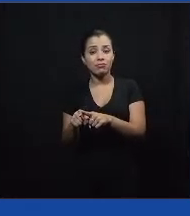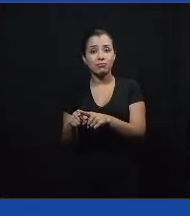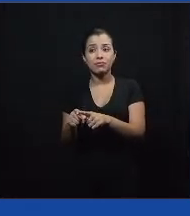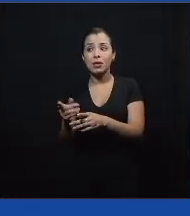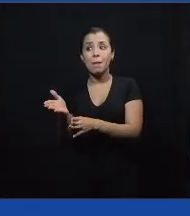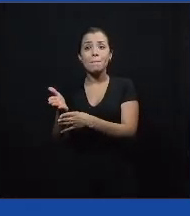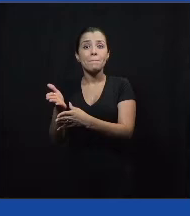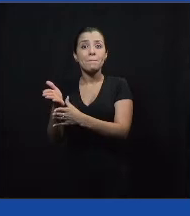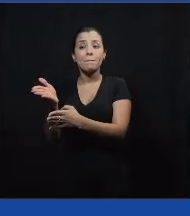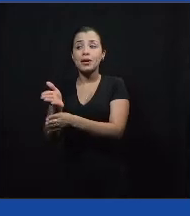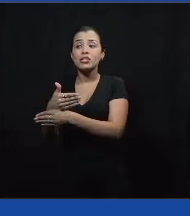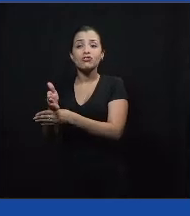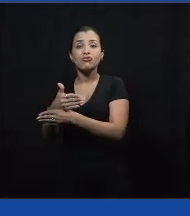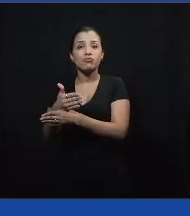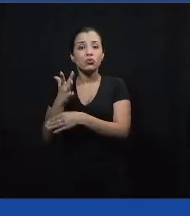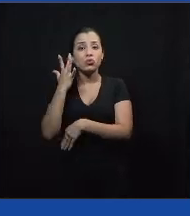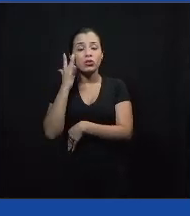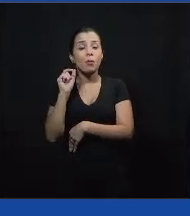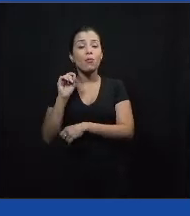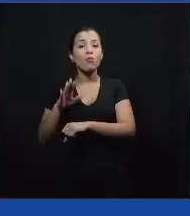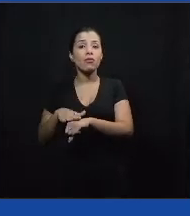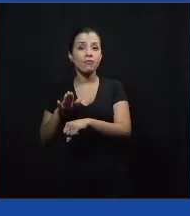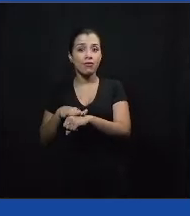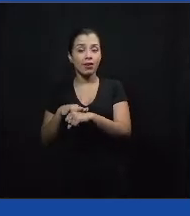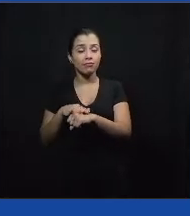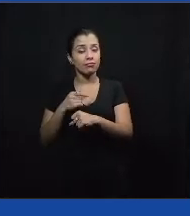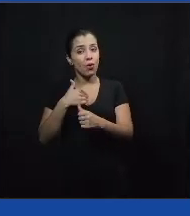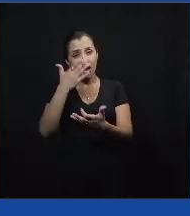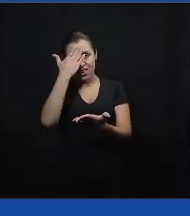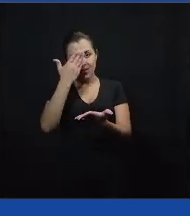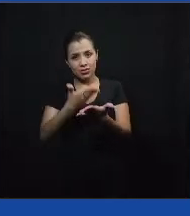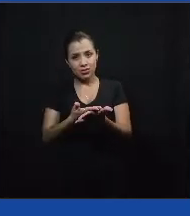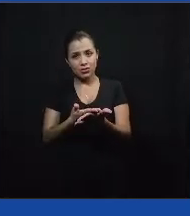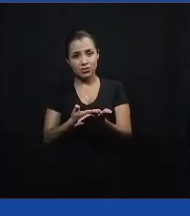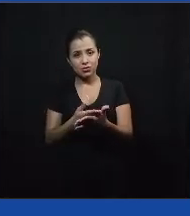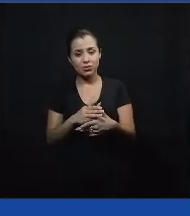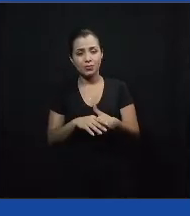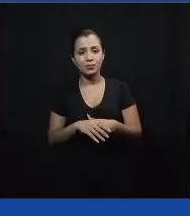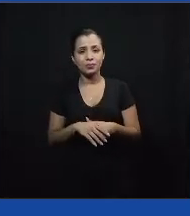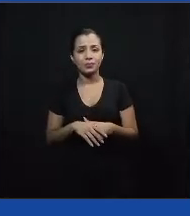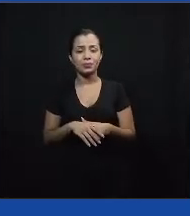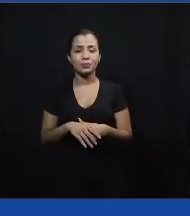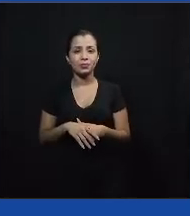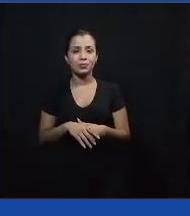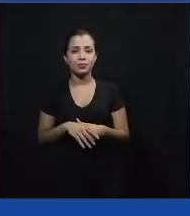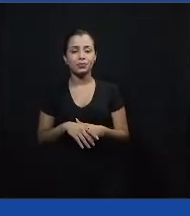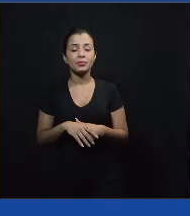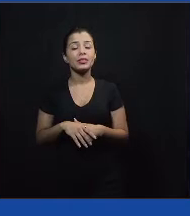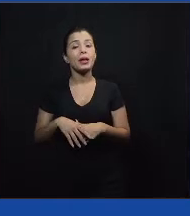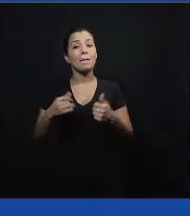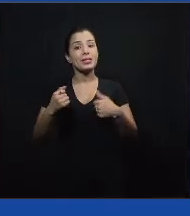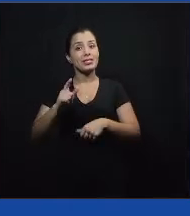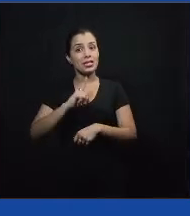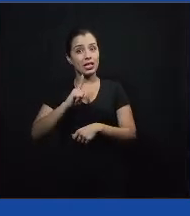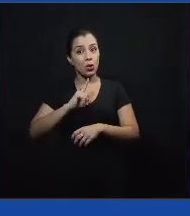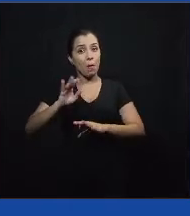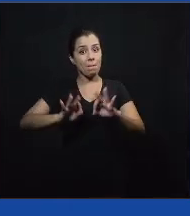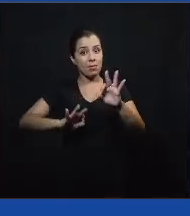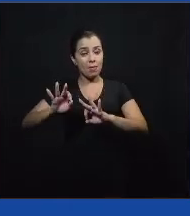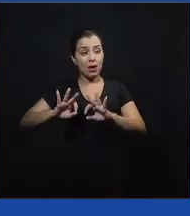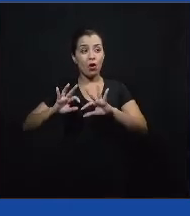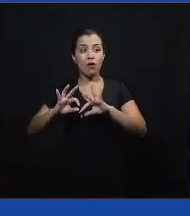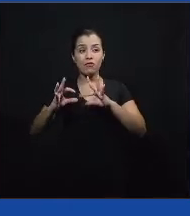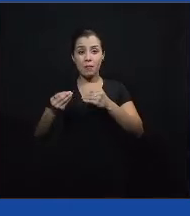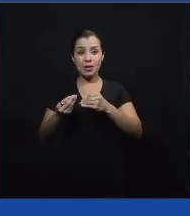lado eles vão. Eu acredito que haveria de ter um preparo com os pais para auxiliar a maioria dos